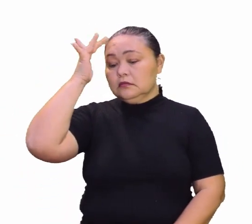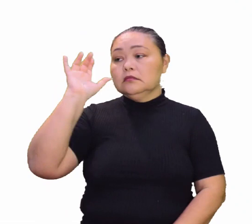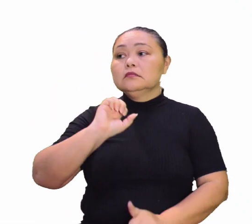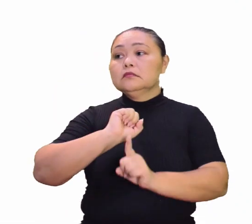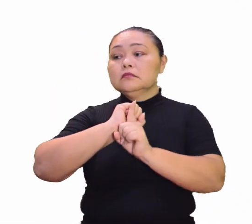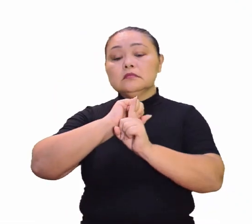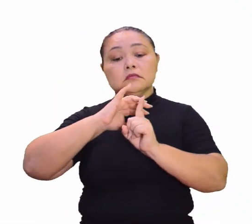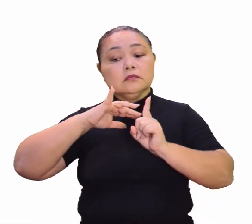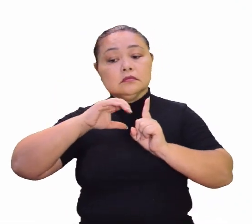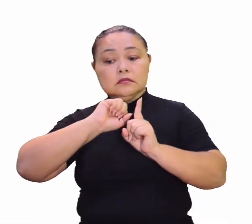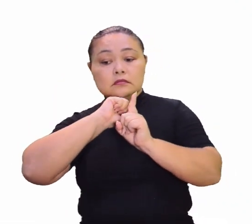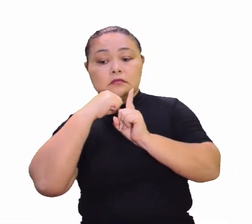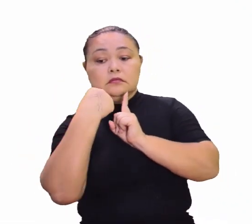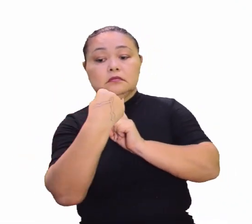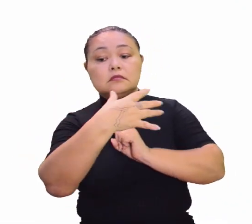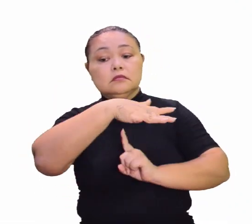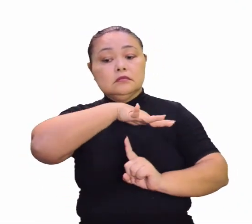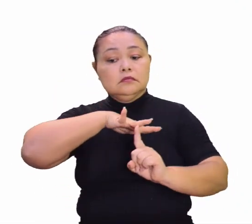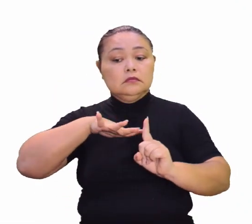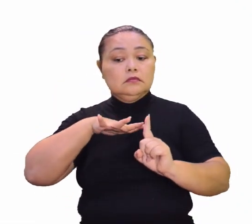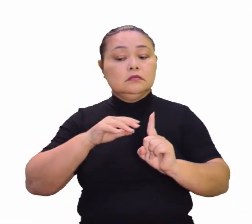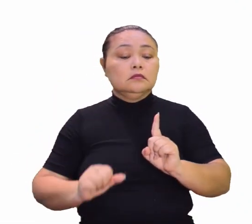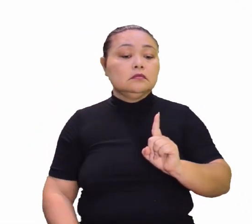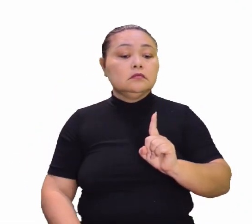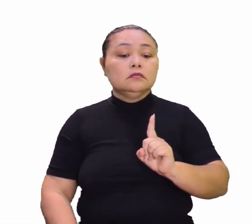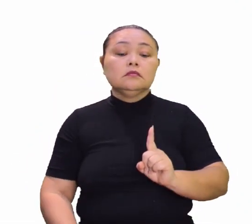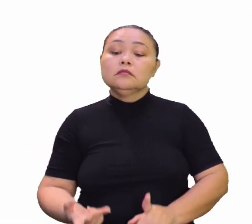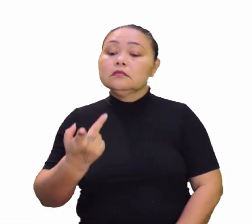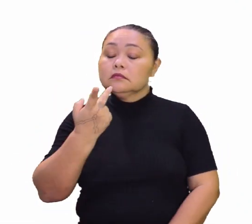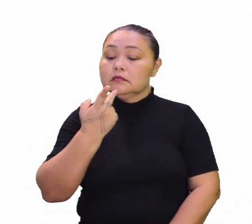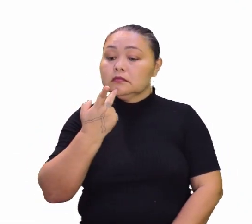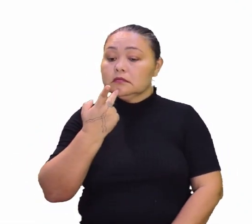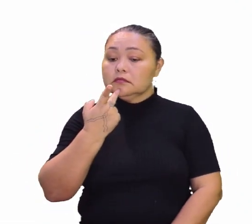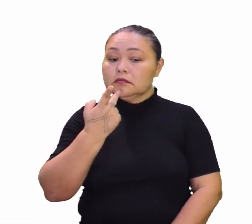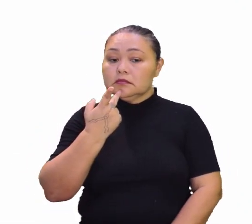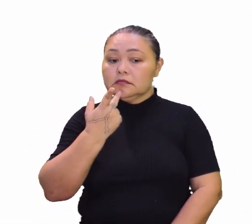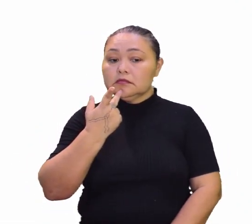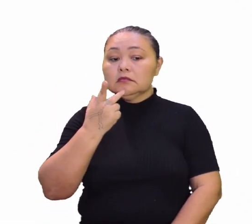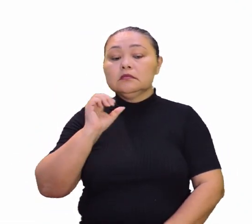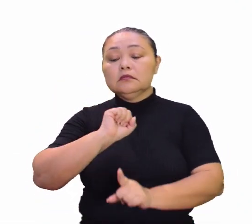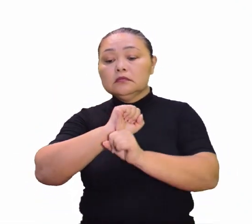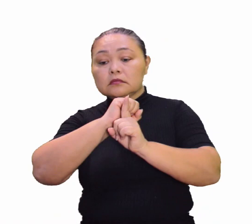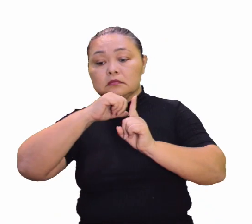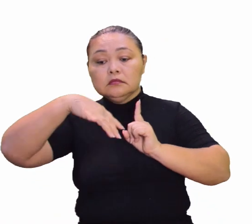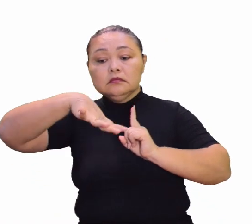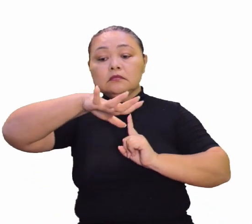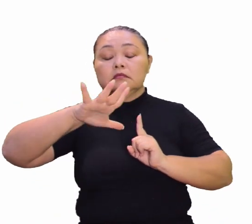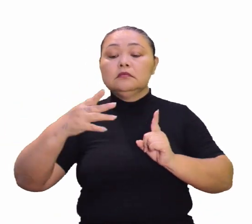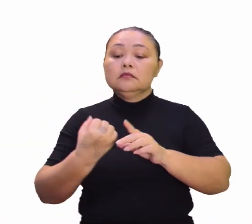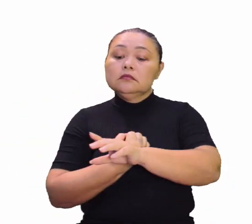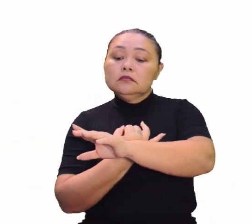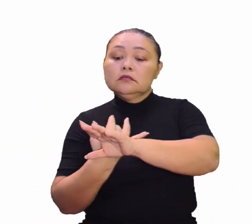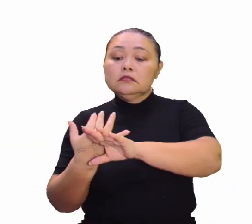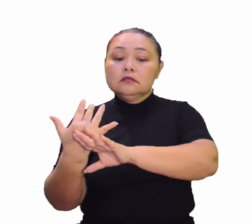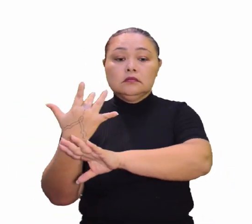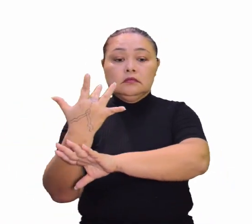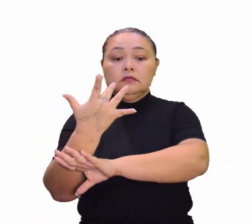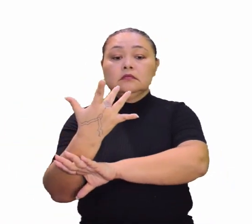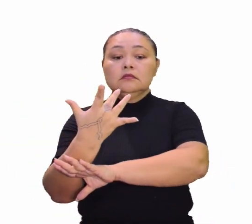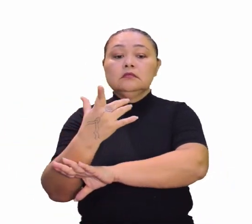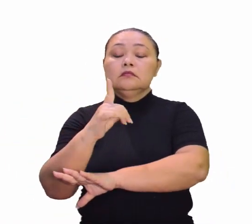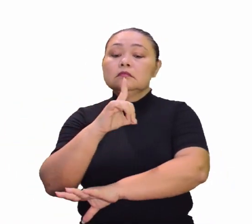Ok? Exato. E aí, Rogério, eu falei que entre sociedade e ecologia, ela